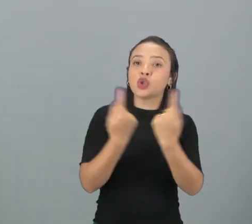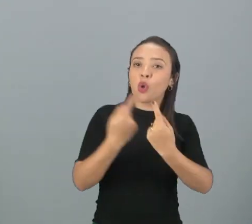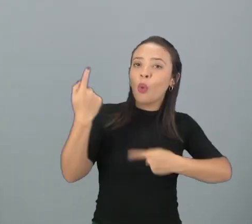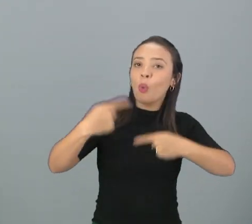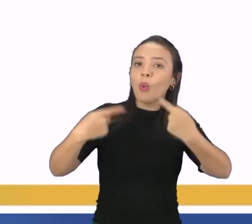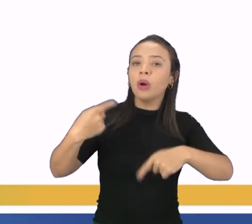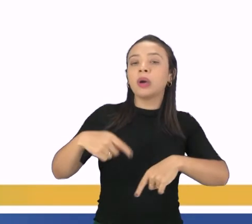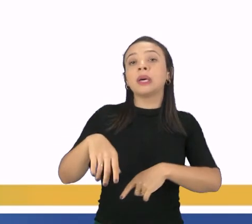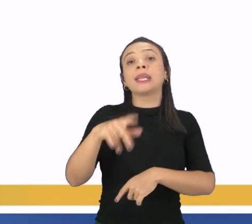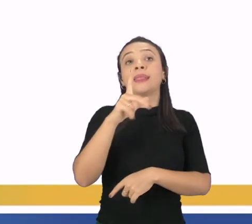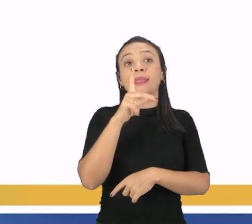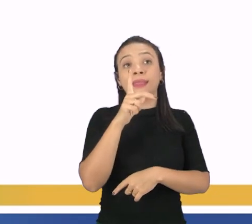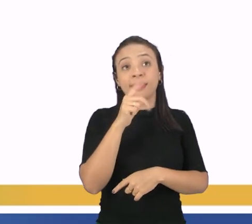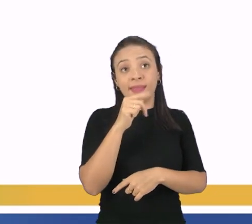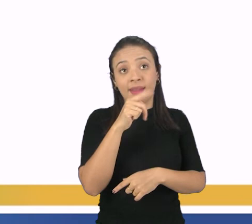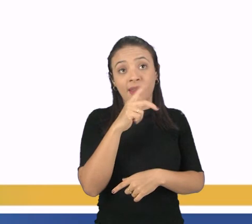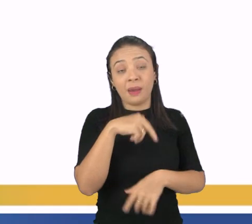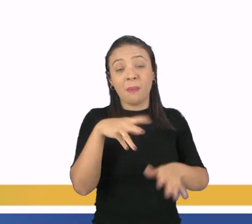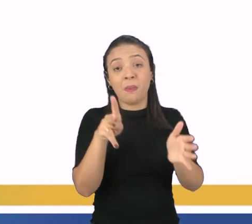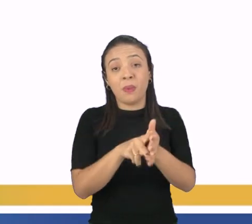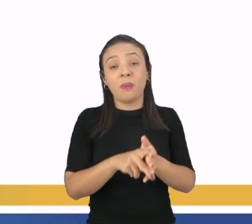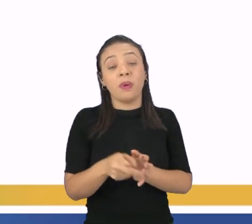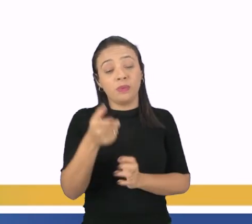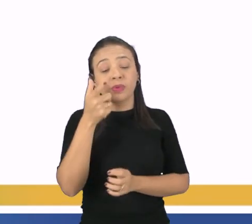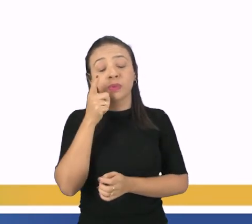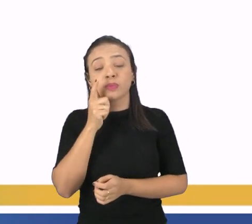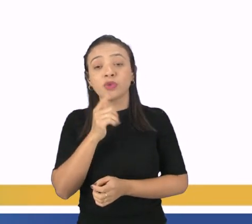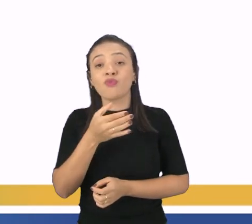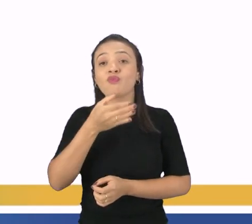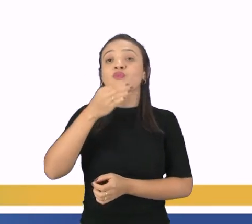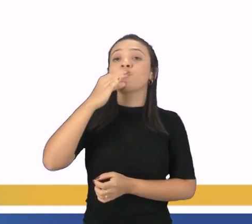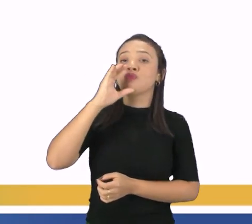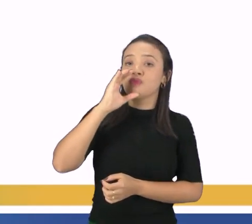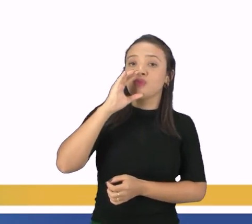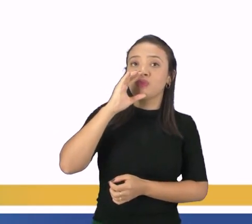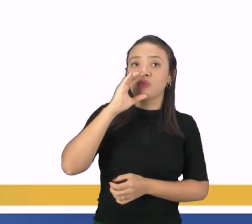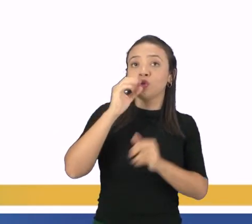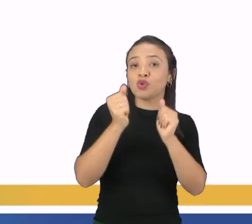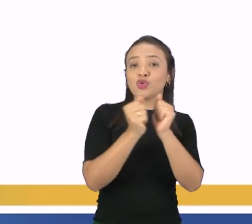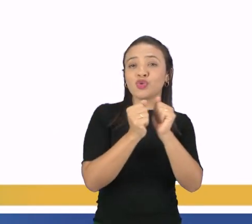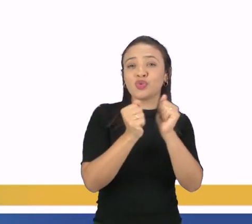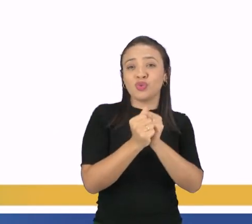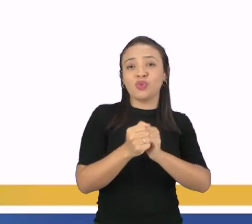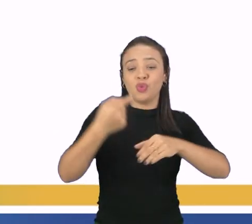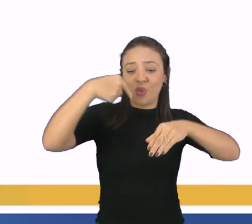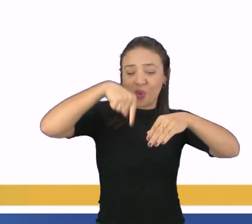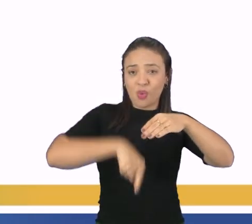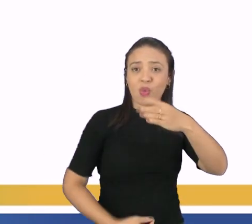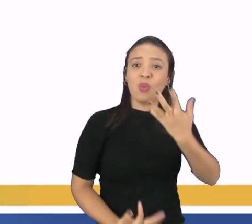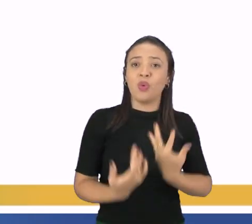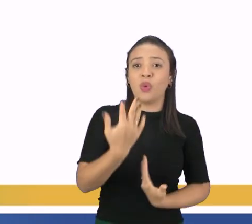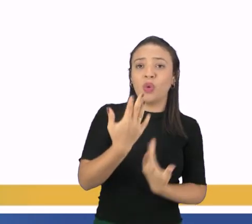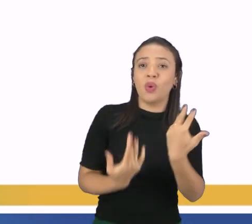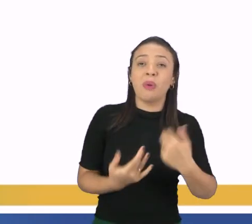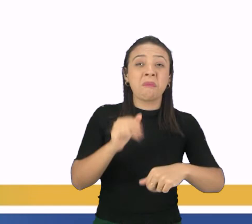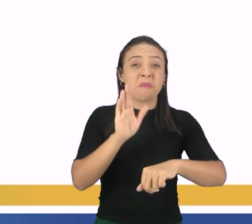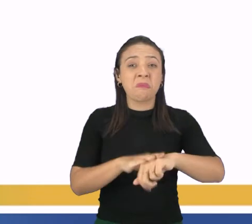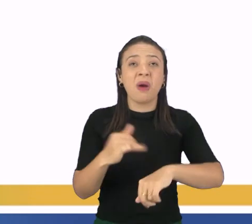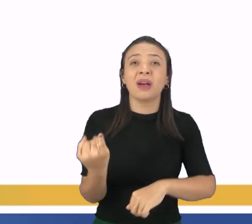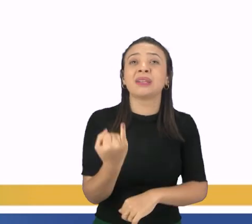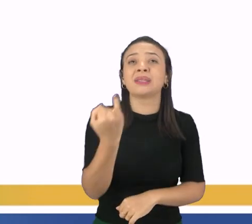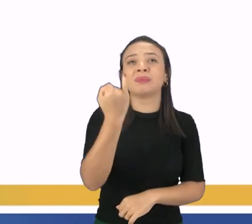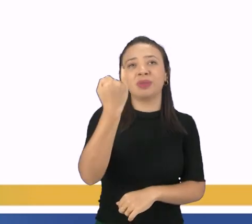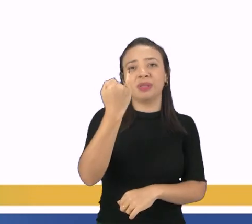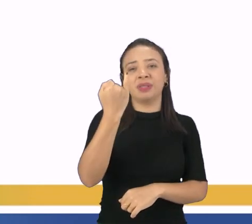a água doce própria para o consumo é ao lado do petróleo mais estratégico dos recursos naturais da